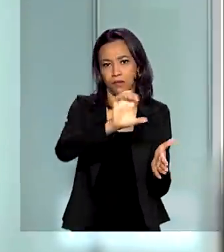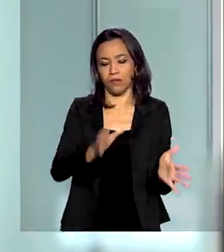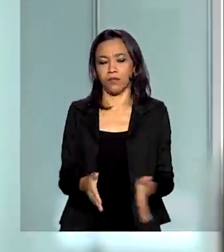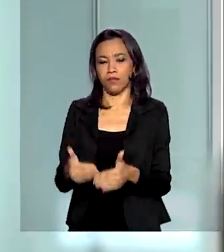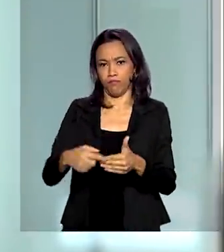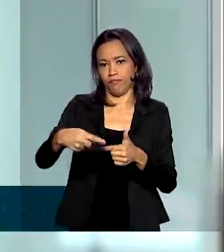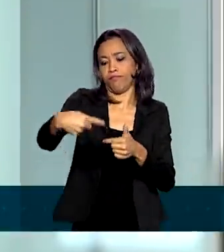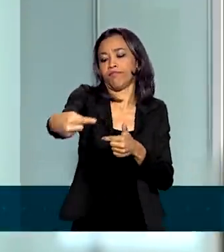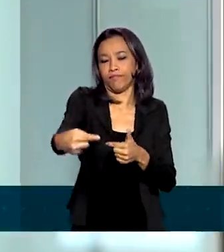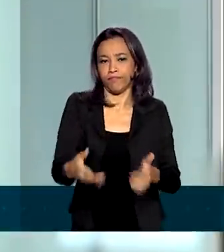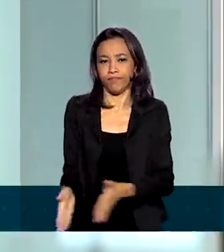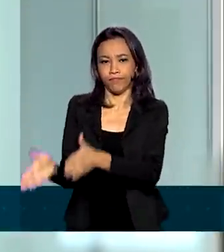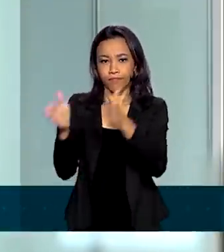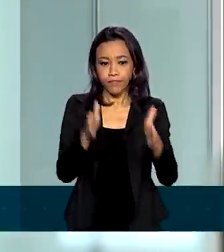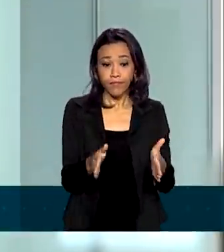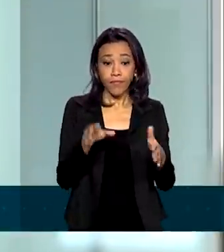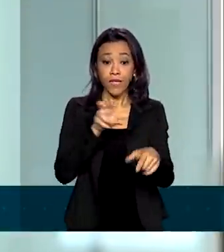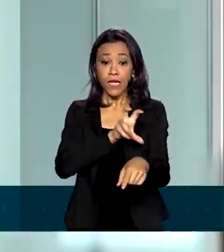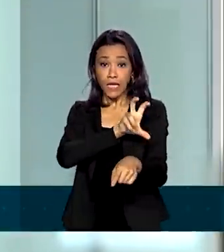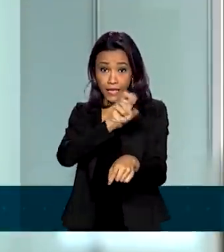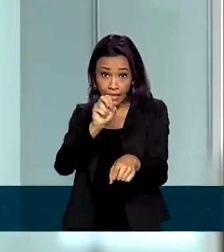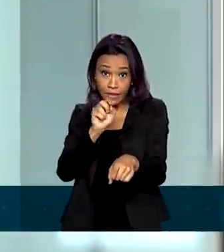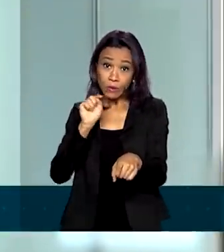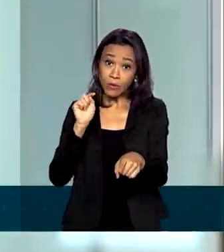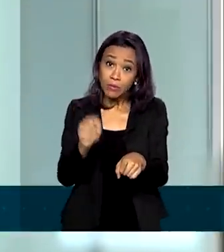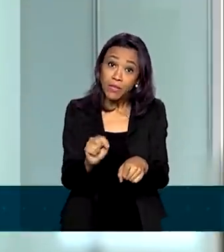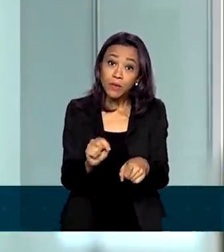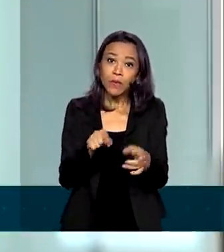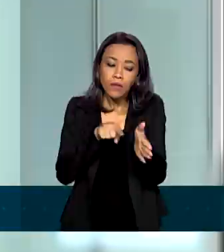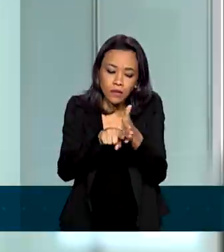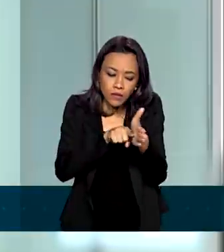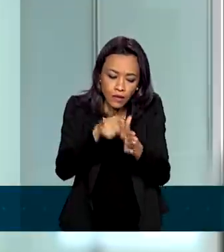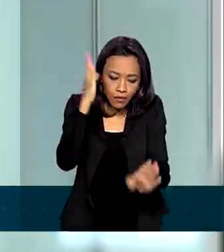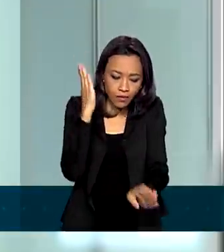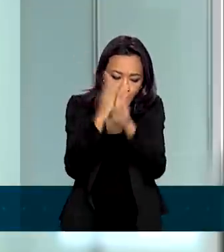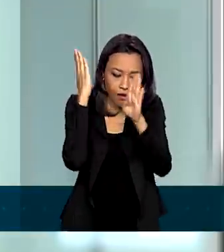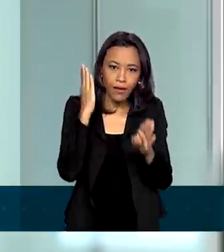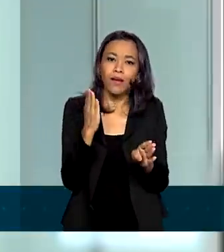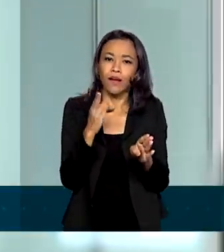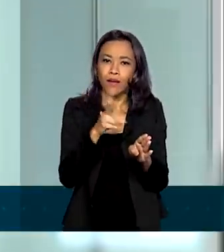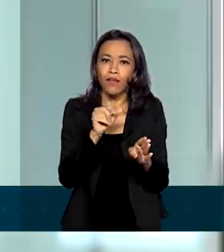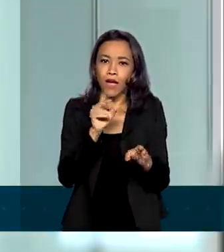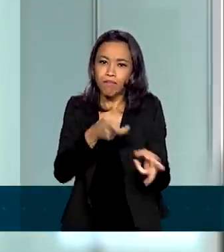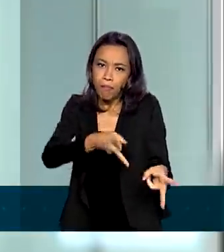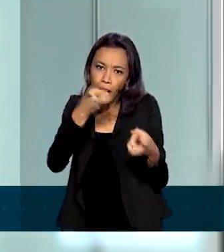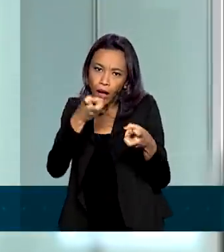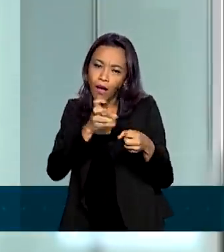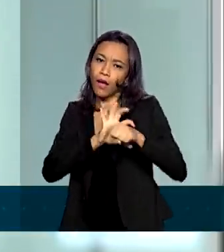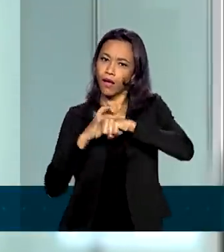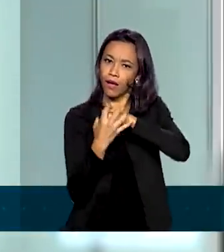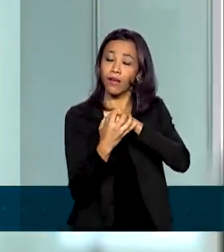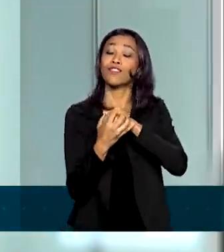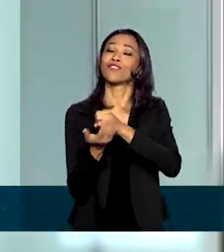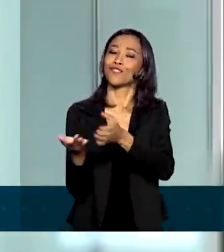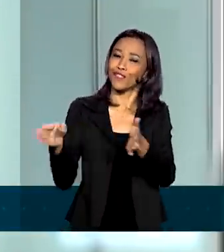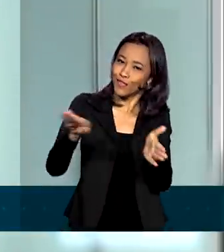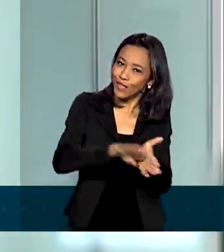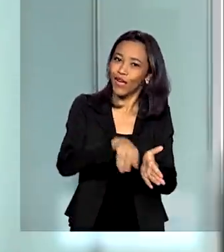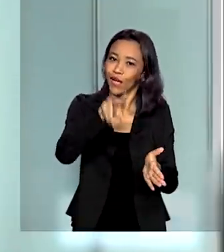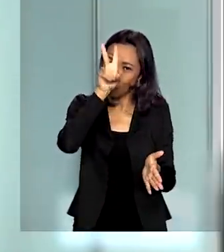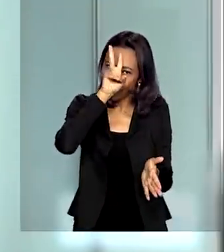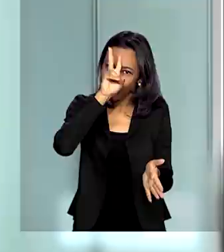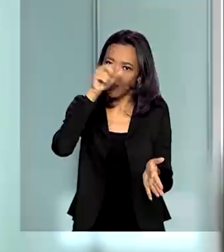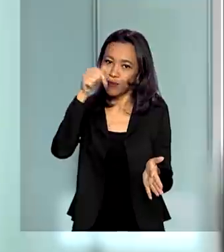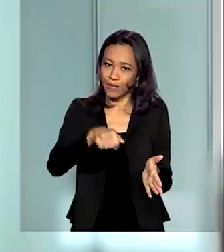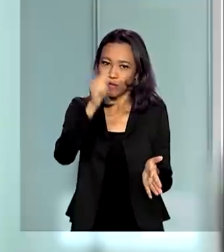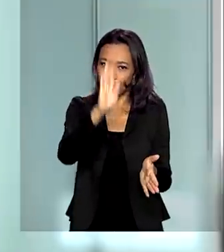testes rápidos que vão ajudar no diagnóstico da doença chegaram ao Brasil nesta segunda-feira. Até 1º